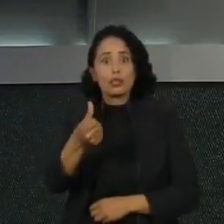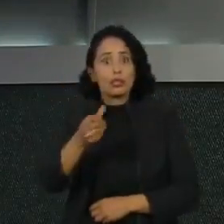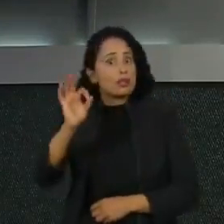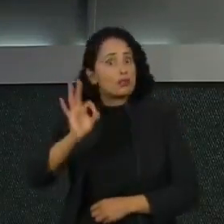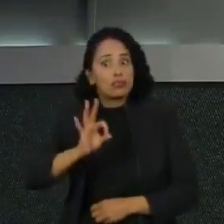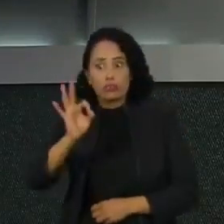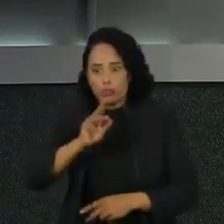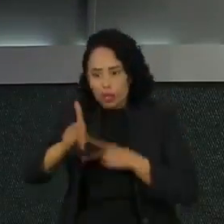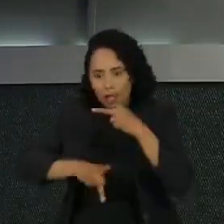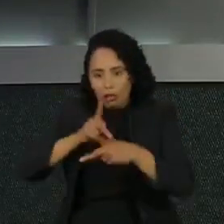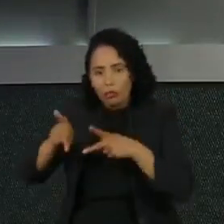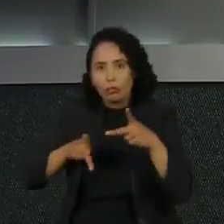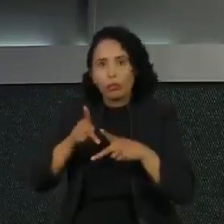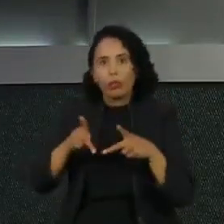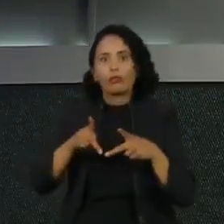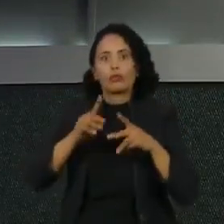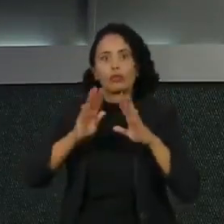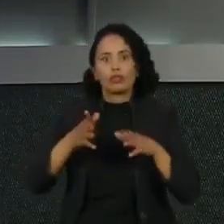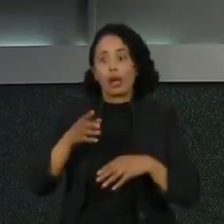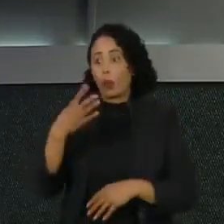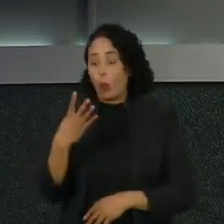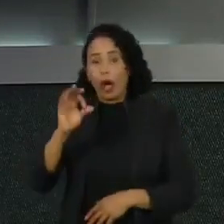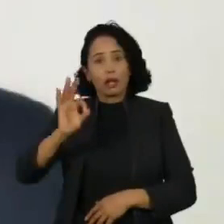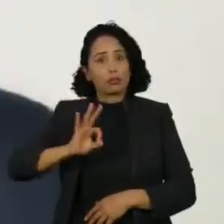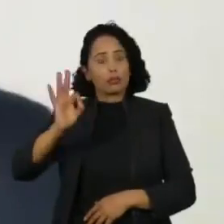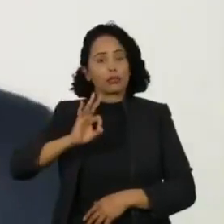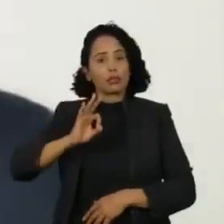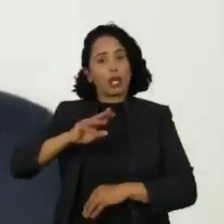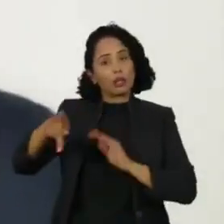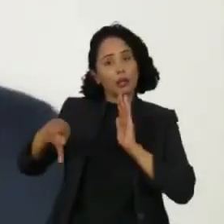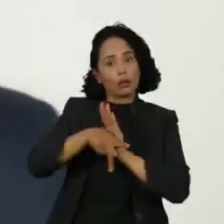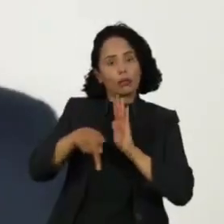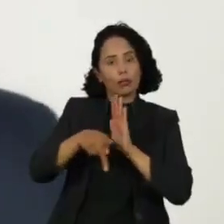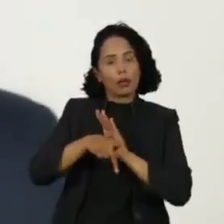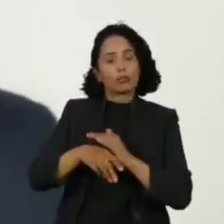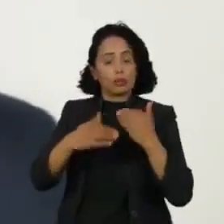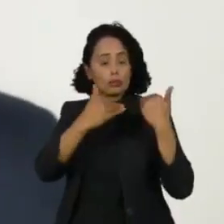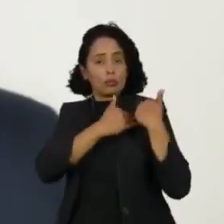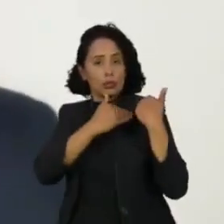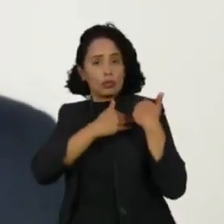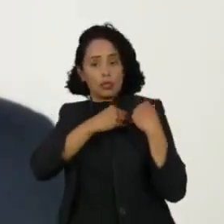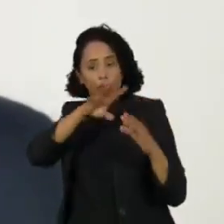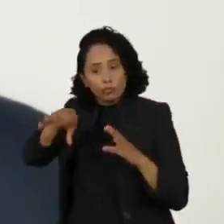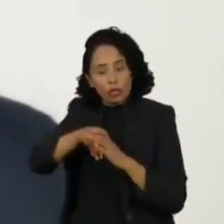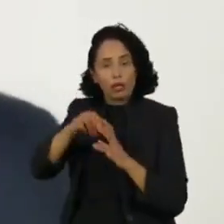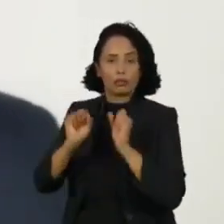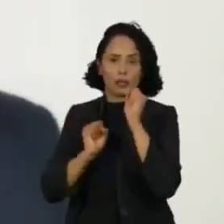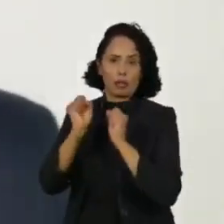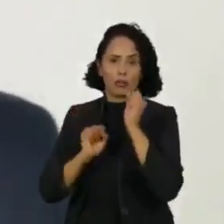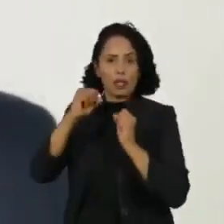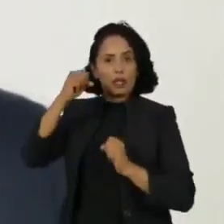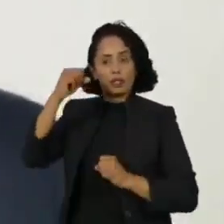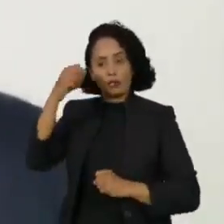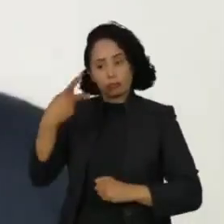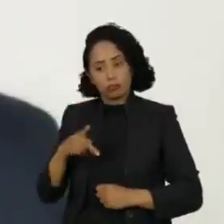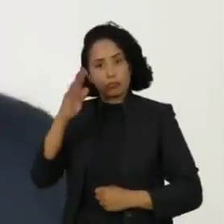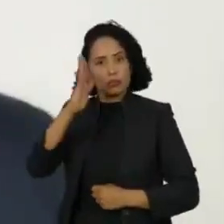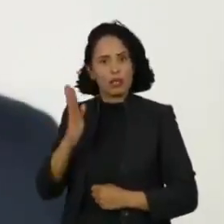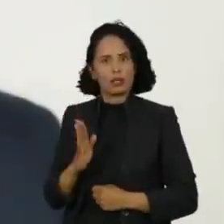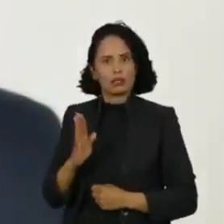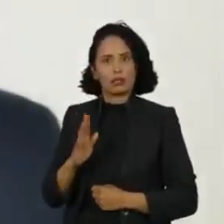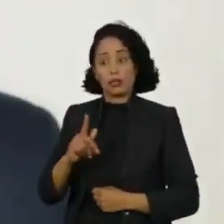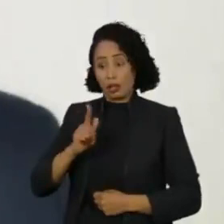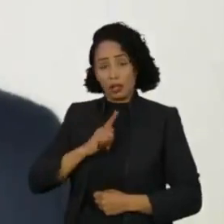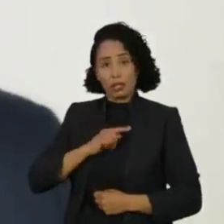apenas 4% nos cargos de gestão das empresas brasileiras. E nós aqui não conhecemos, nas 5 mil maiores